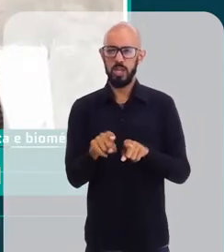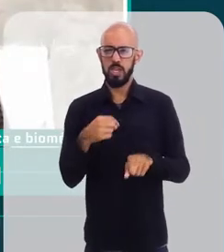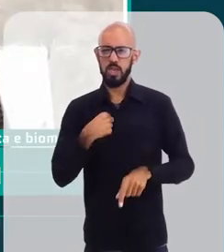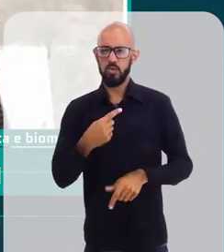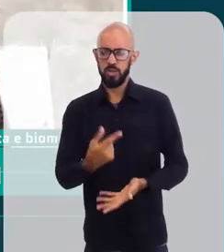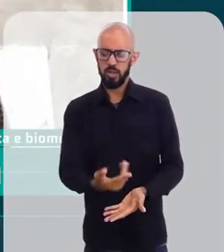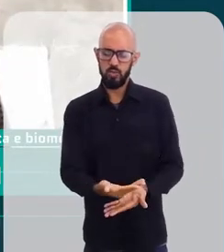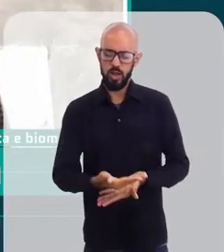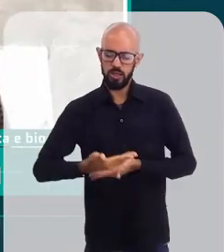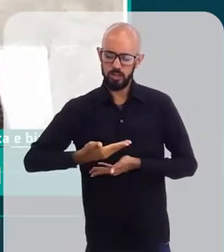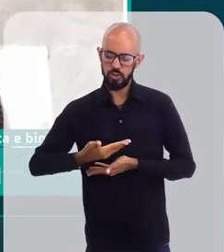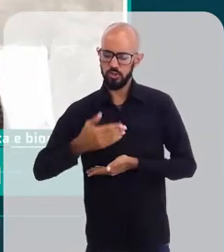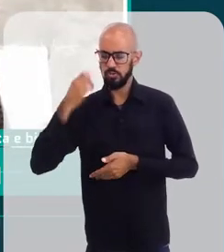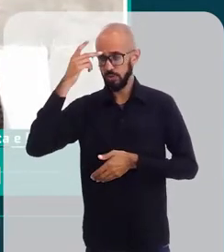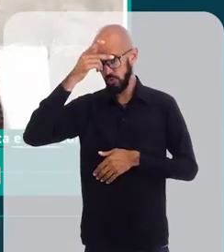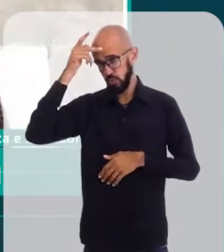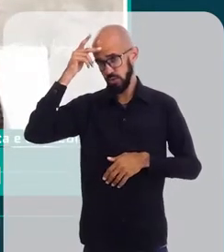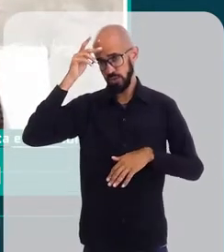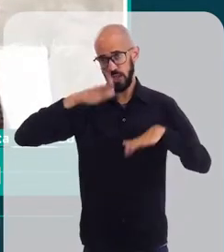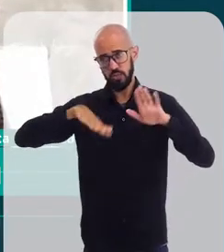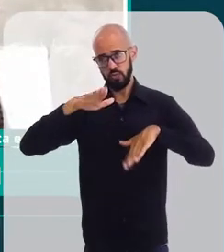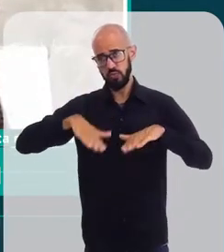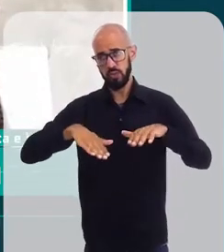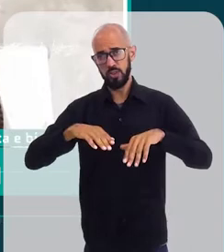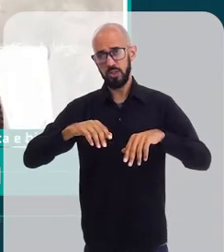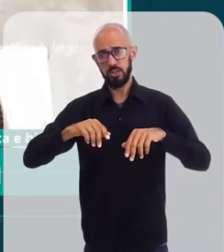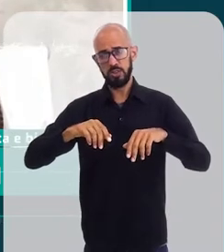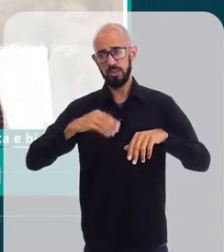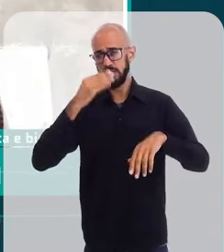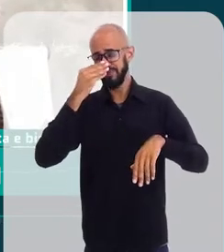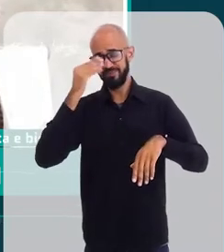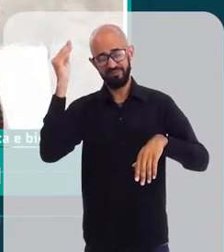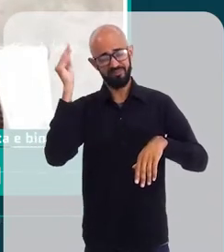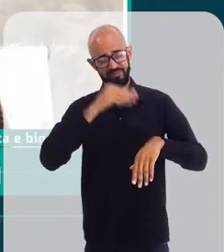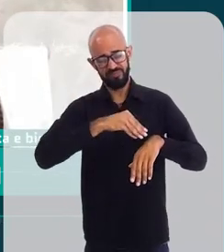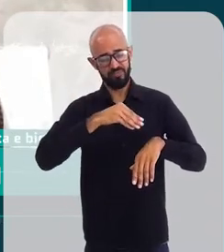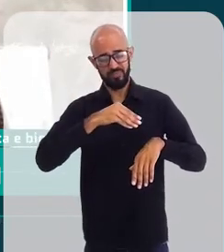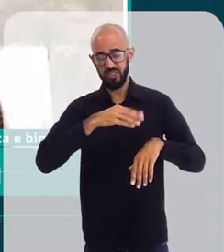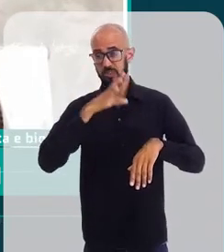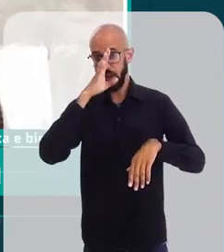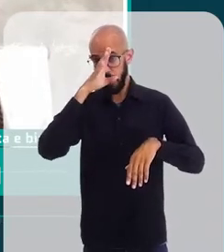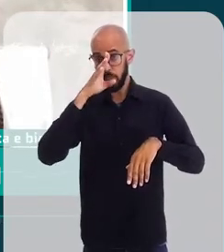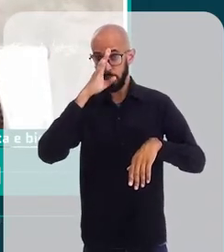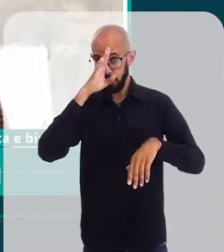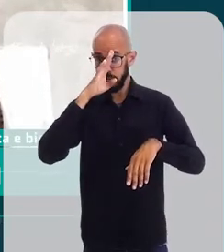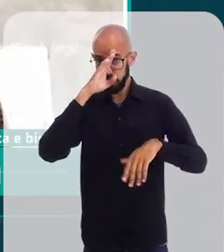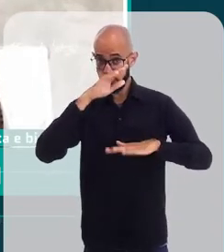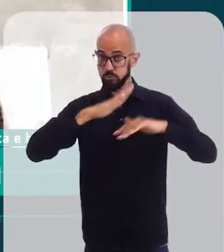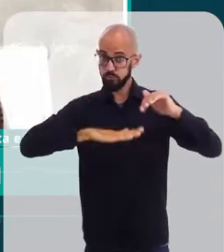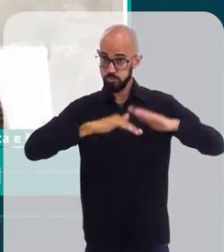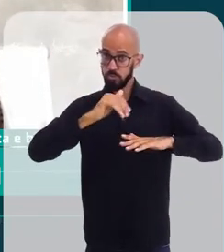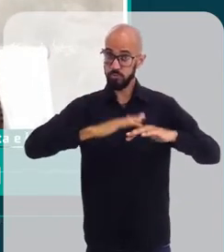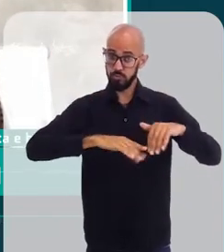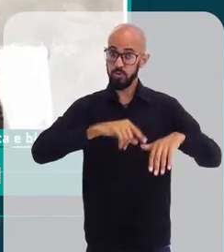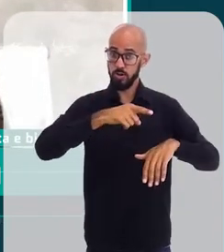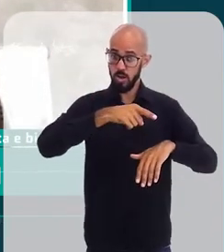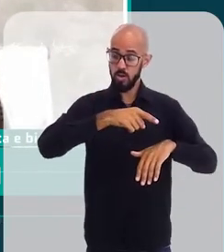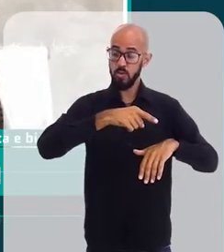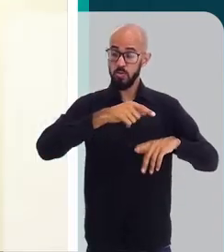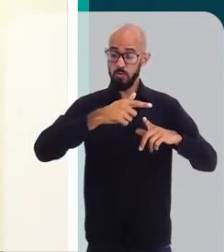tenho atendido vários pacientes que muitas das vezes são maltratadas dentro de